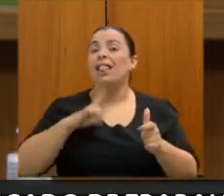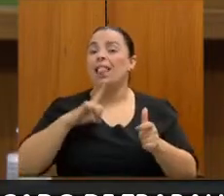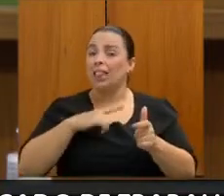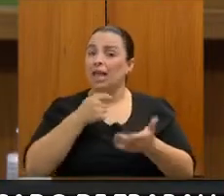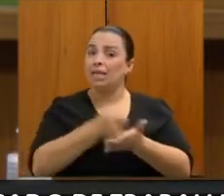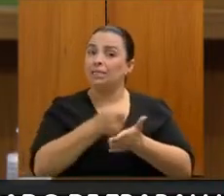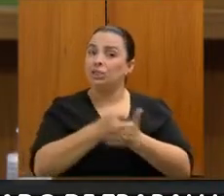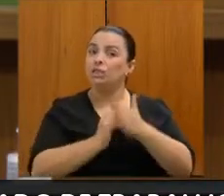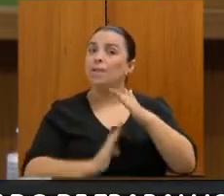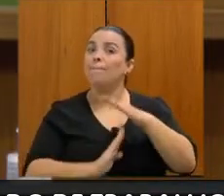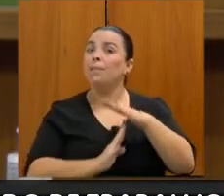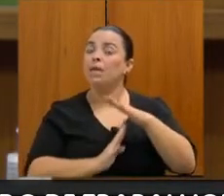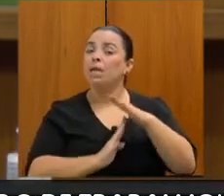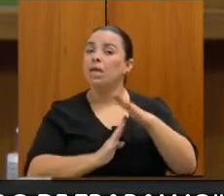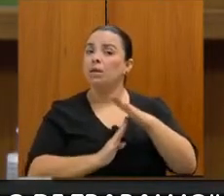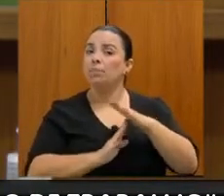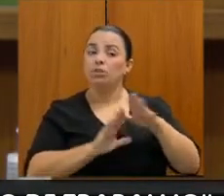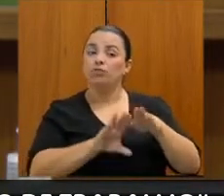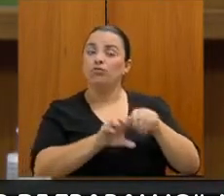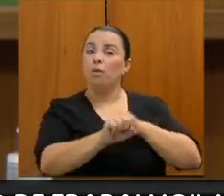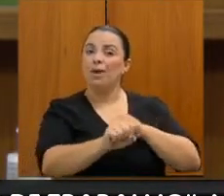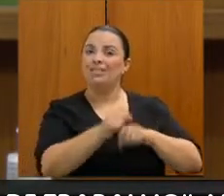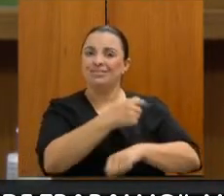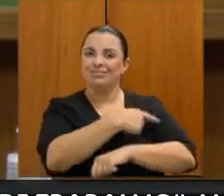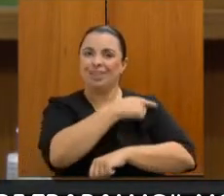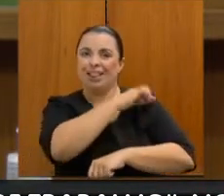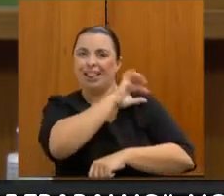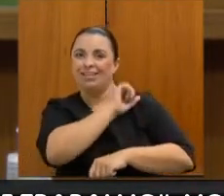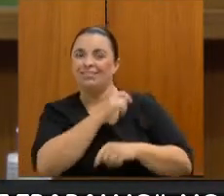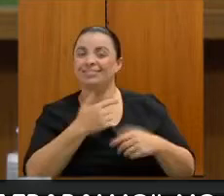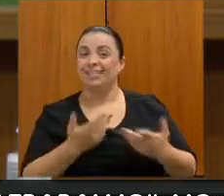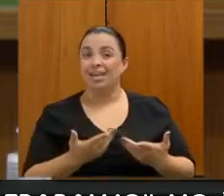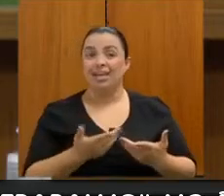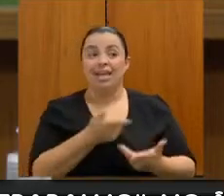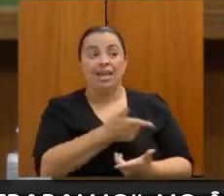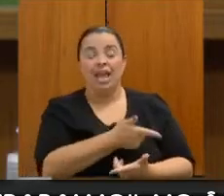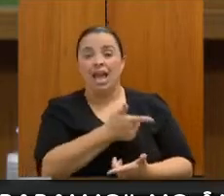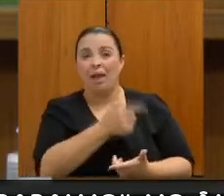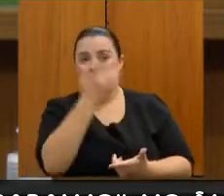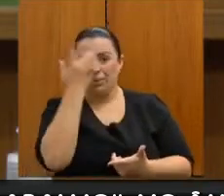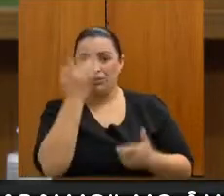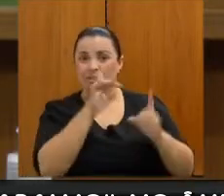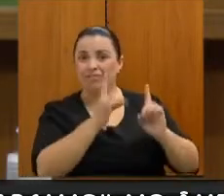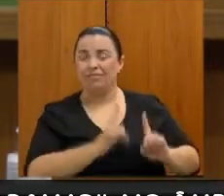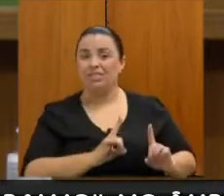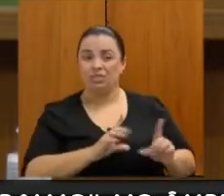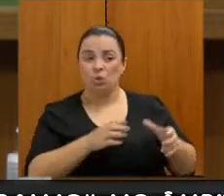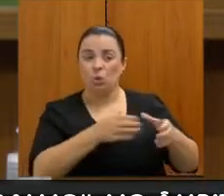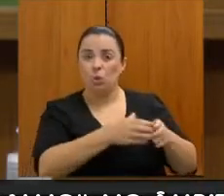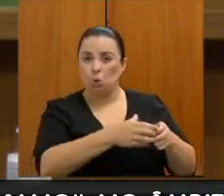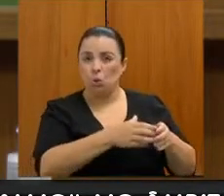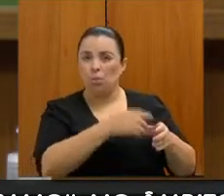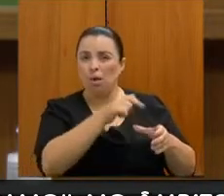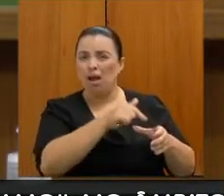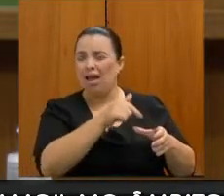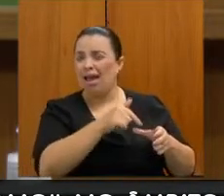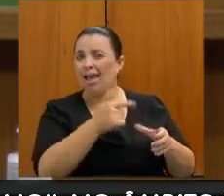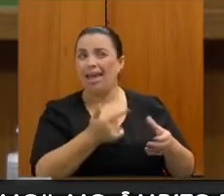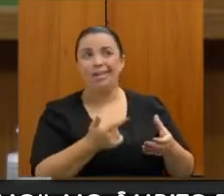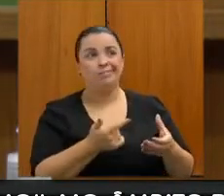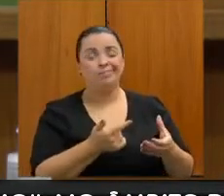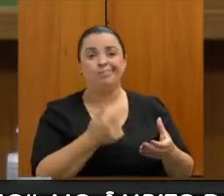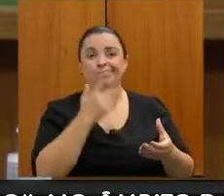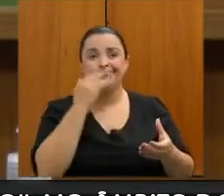e muitos do nosso público não têm essa capacidade de adquirir